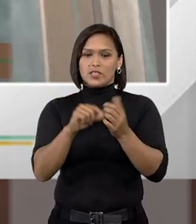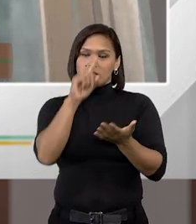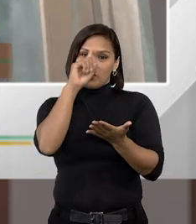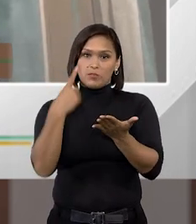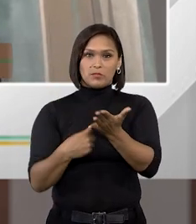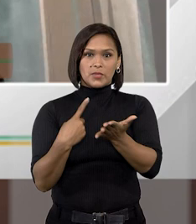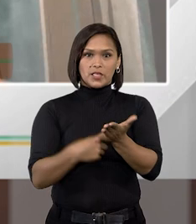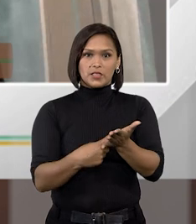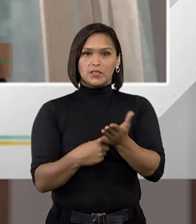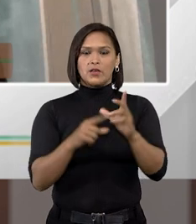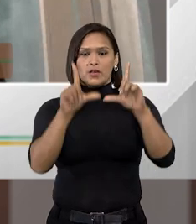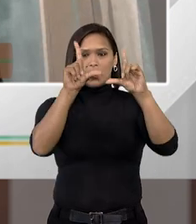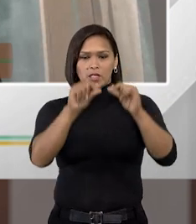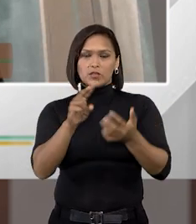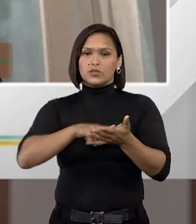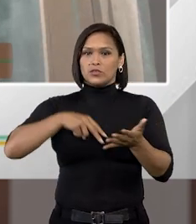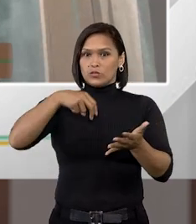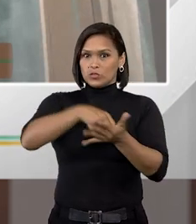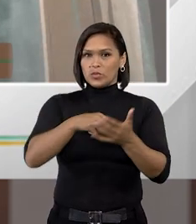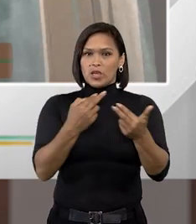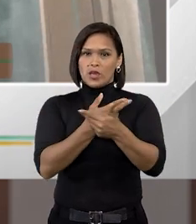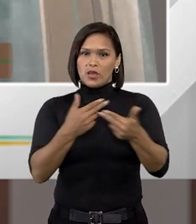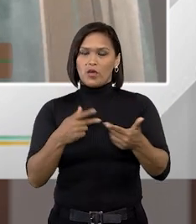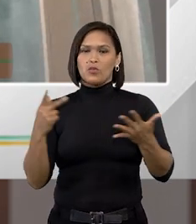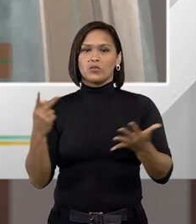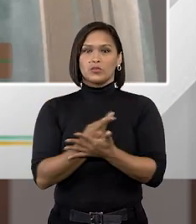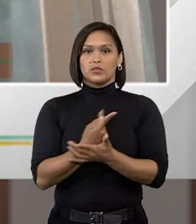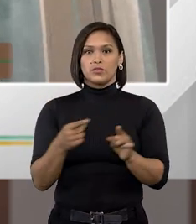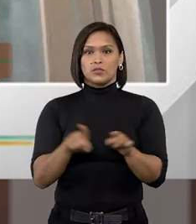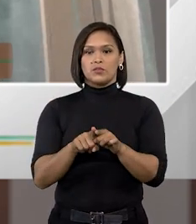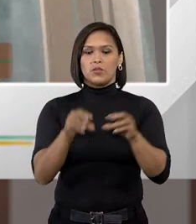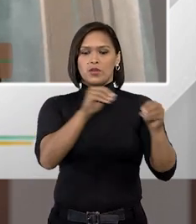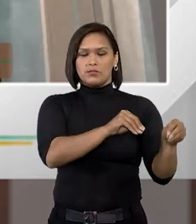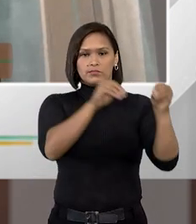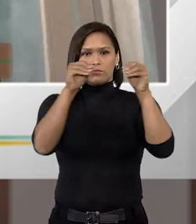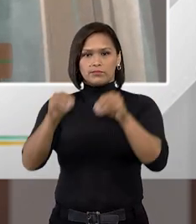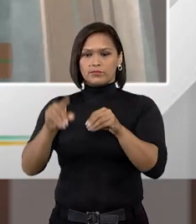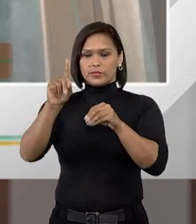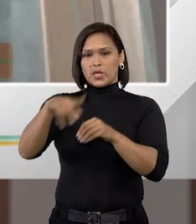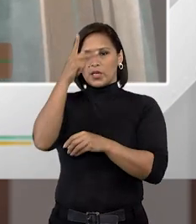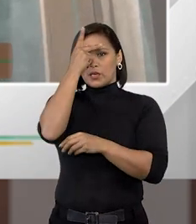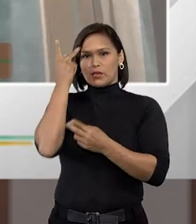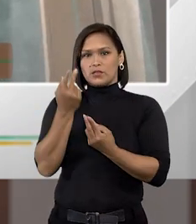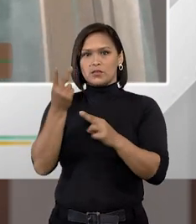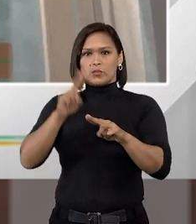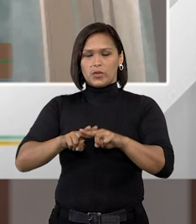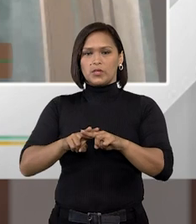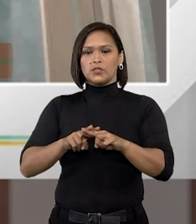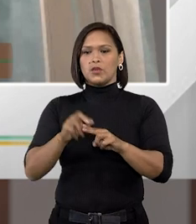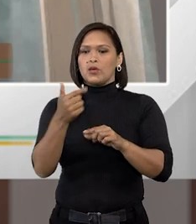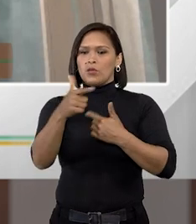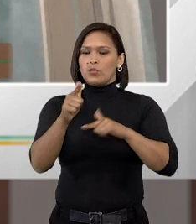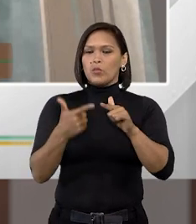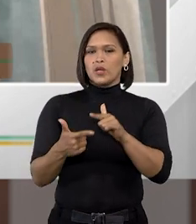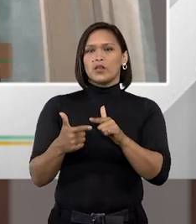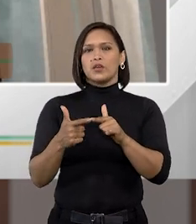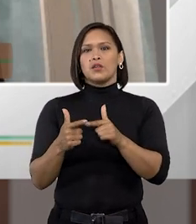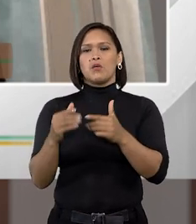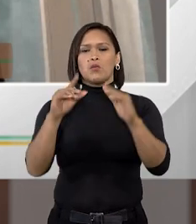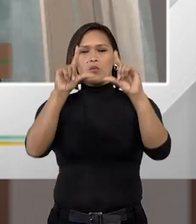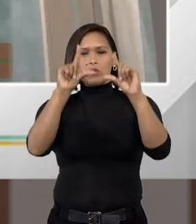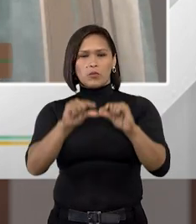aplicação né uma redução de pena em algumas situações até mesmo a transferência desse preço para um regime